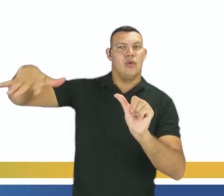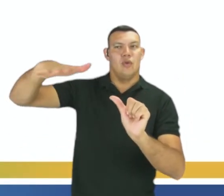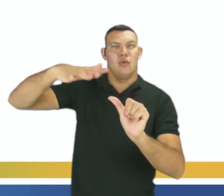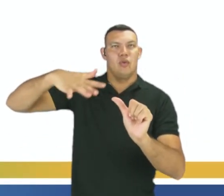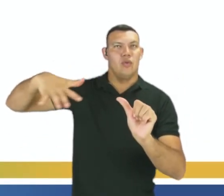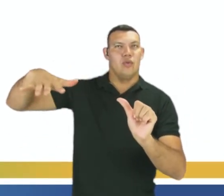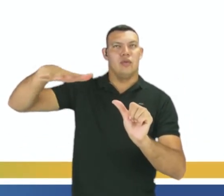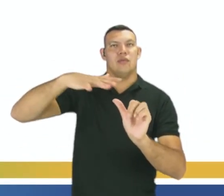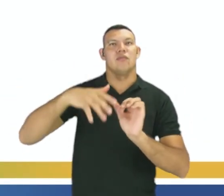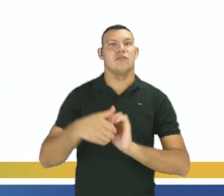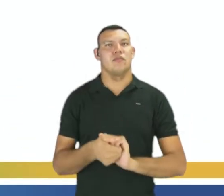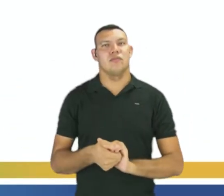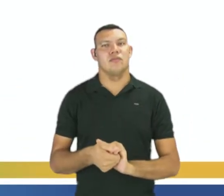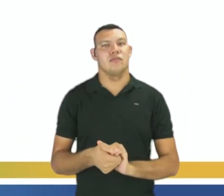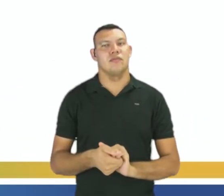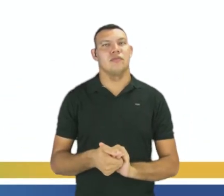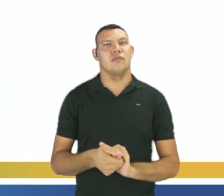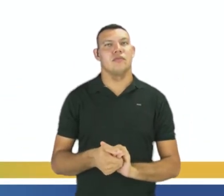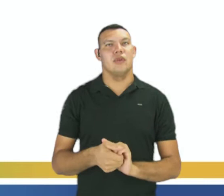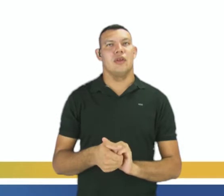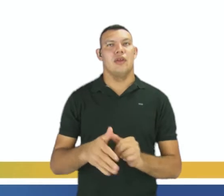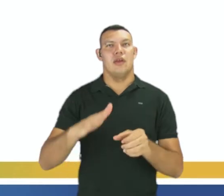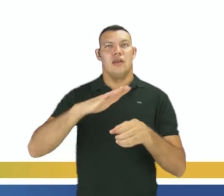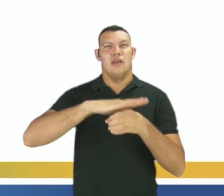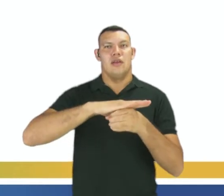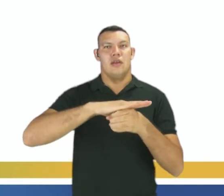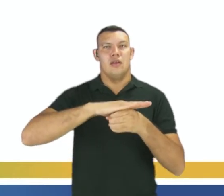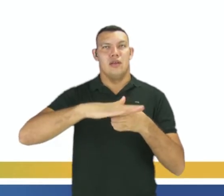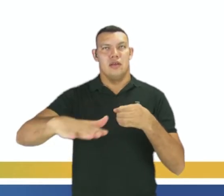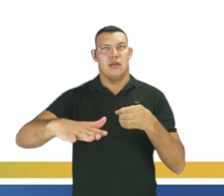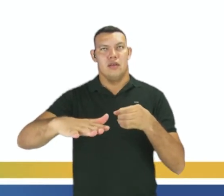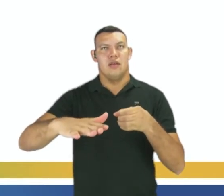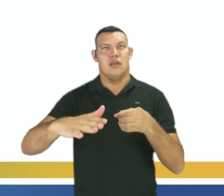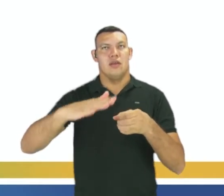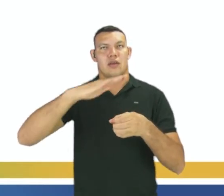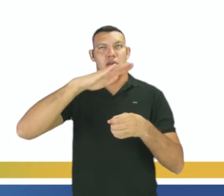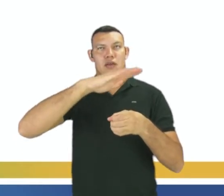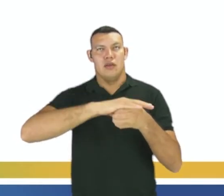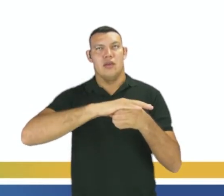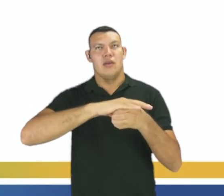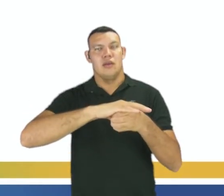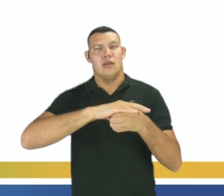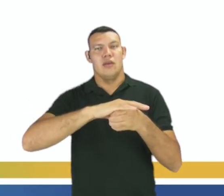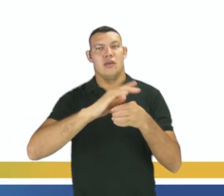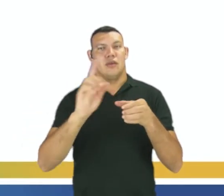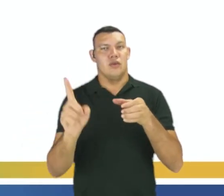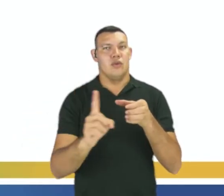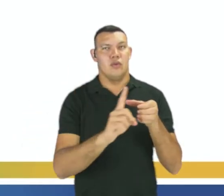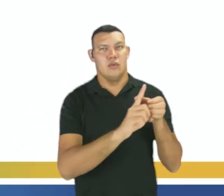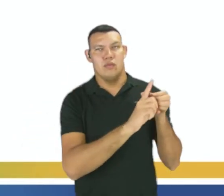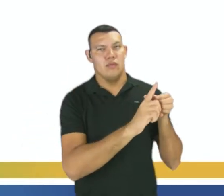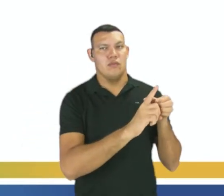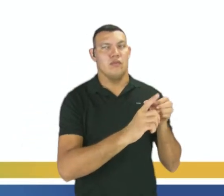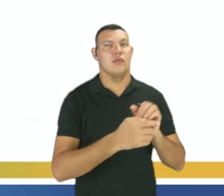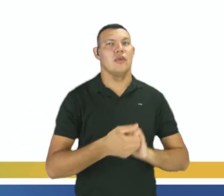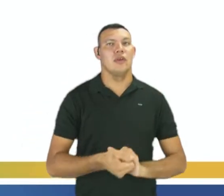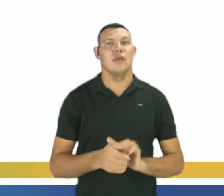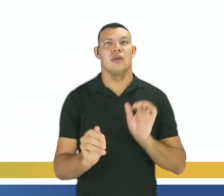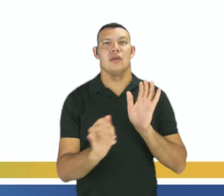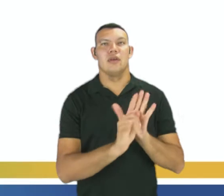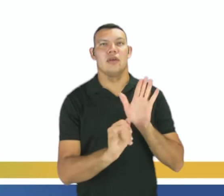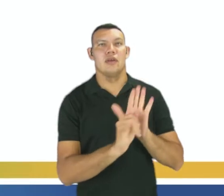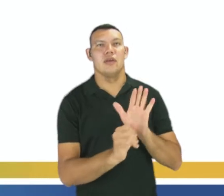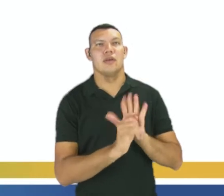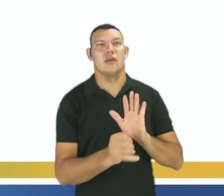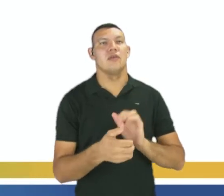sistema aberto, sistema fechado e o sistema isolado. Então, o a gente pode identificar